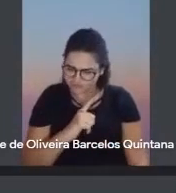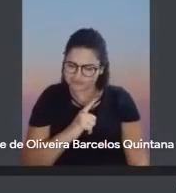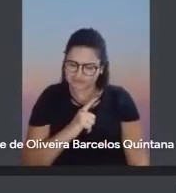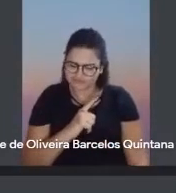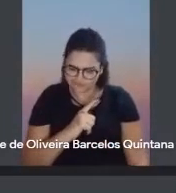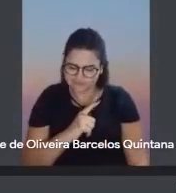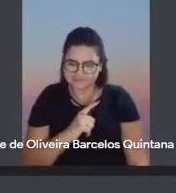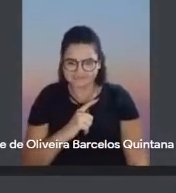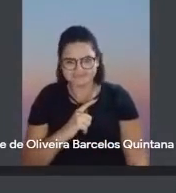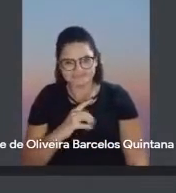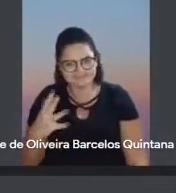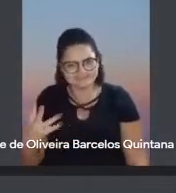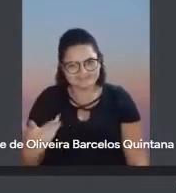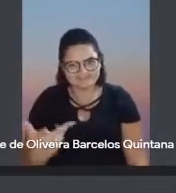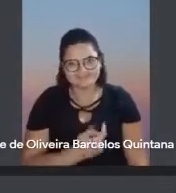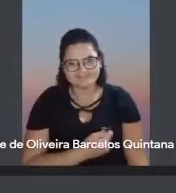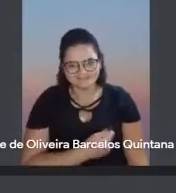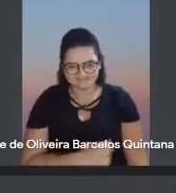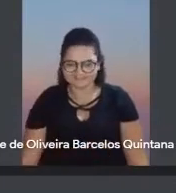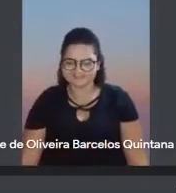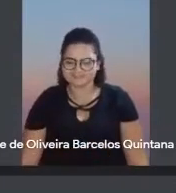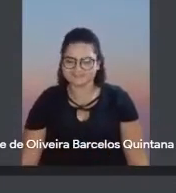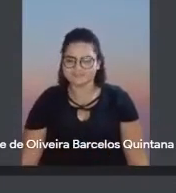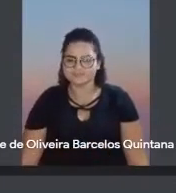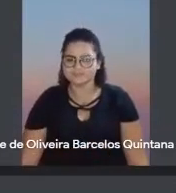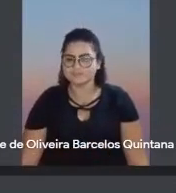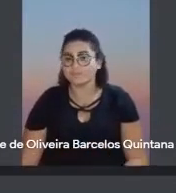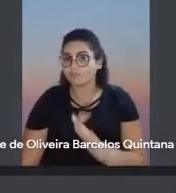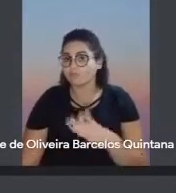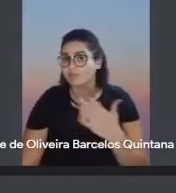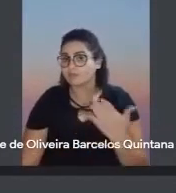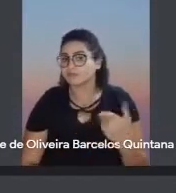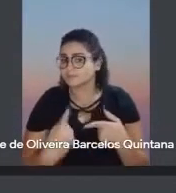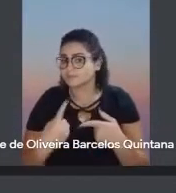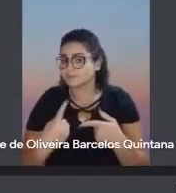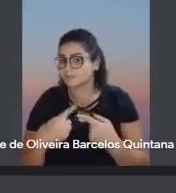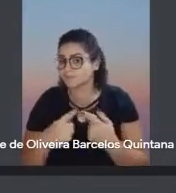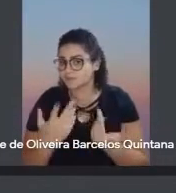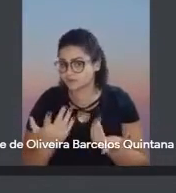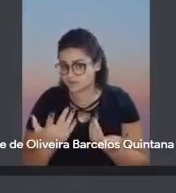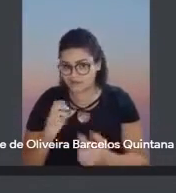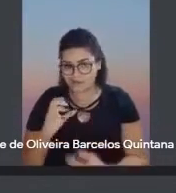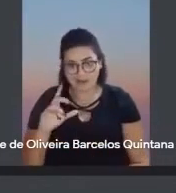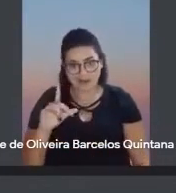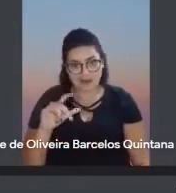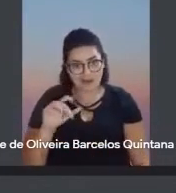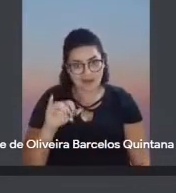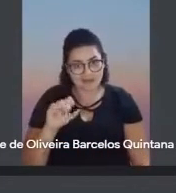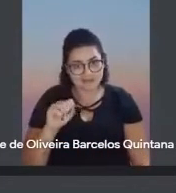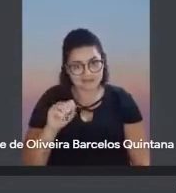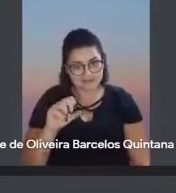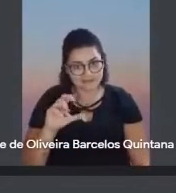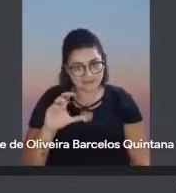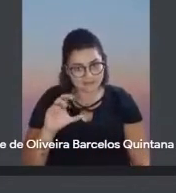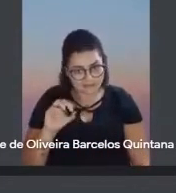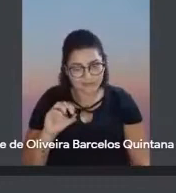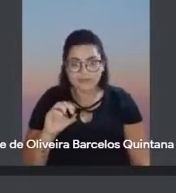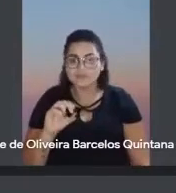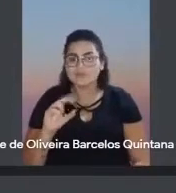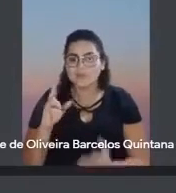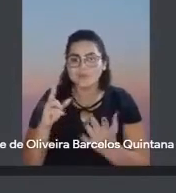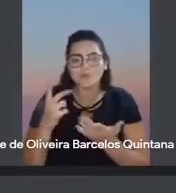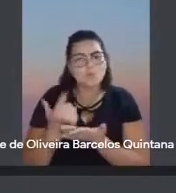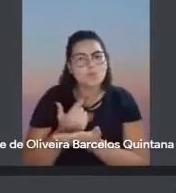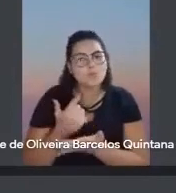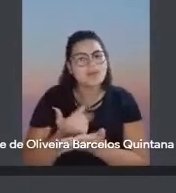Que dá um caldo comum, né? Então, por quê? Ele diz assim, um clássico é um livro que nunca terminou de dizer